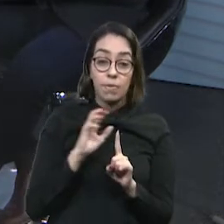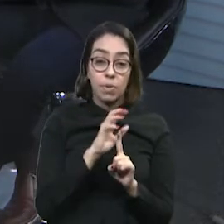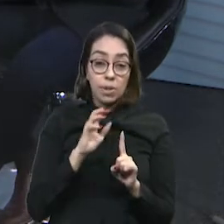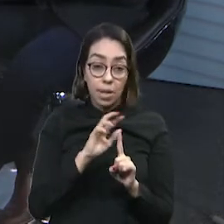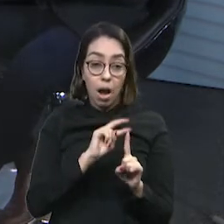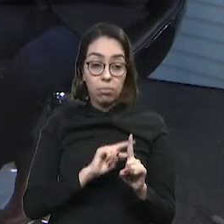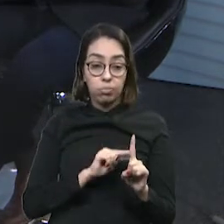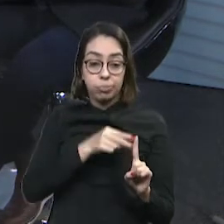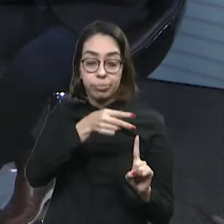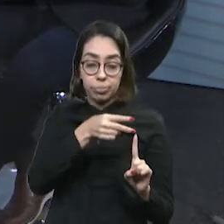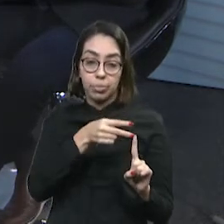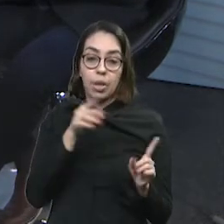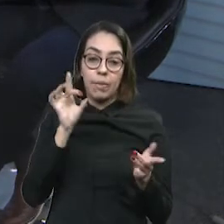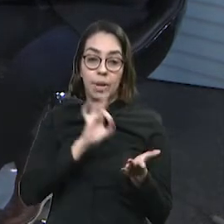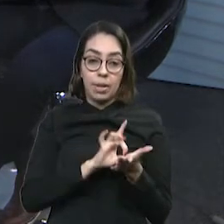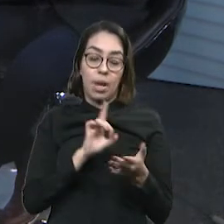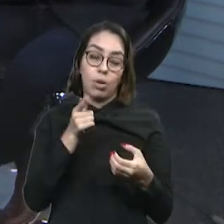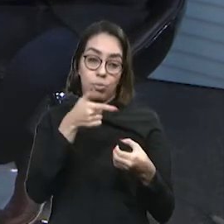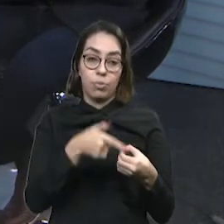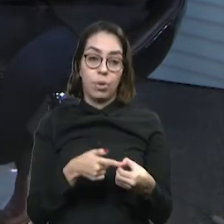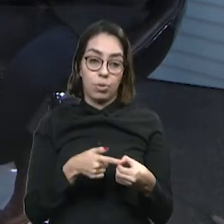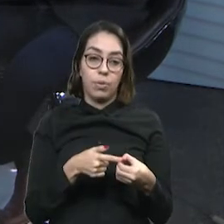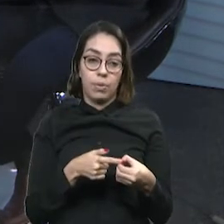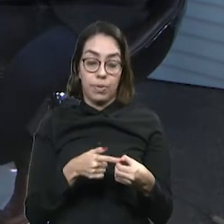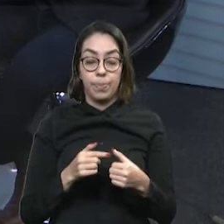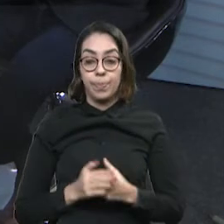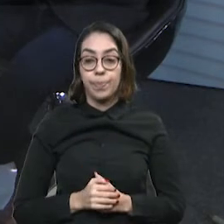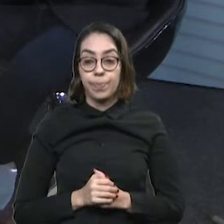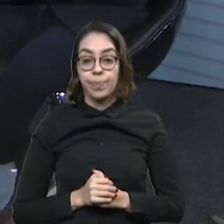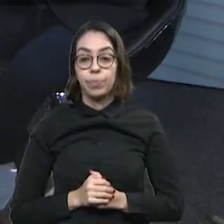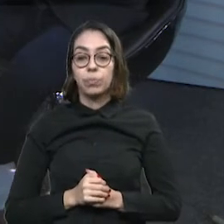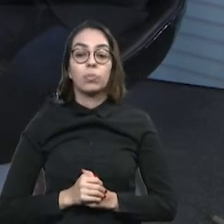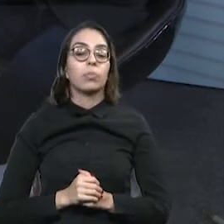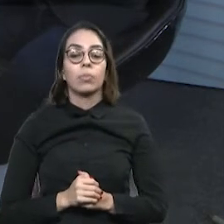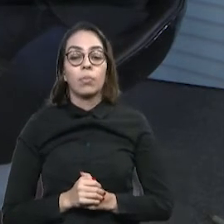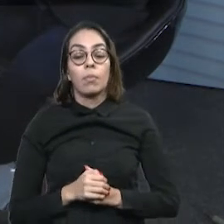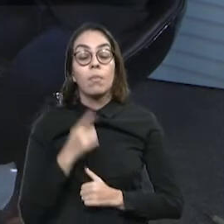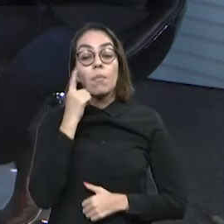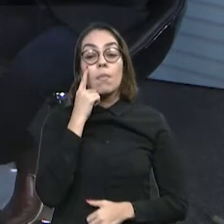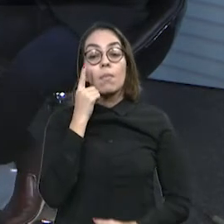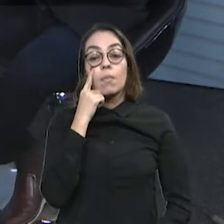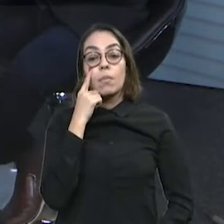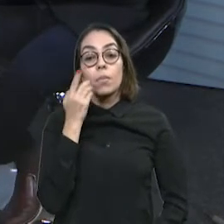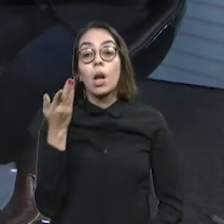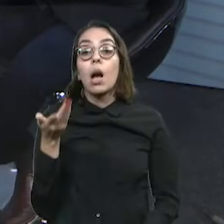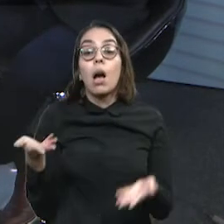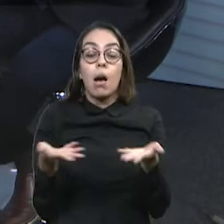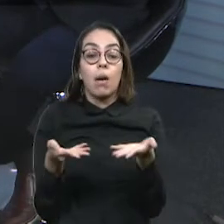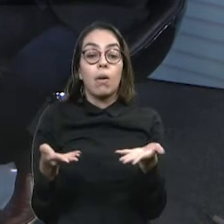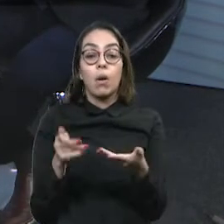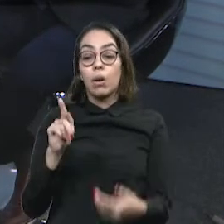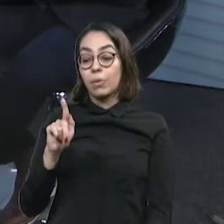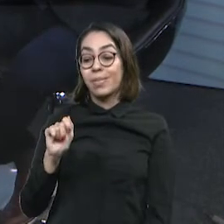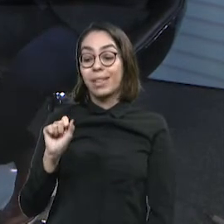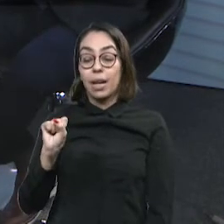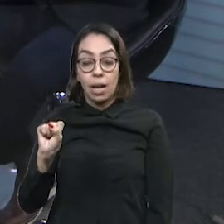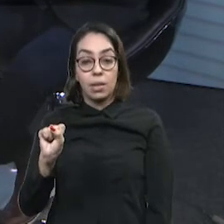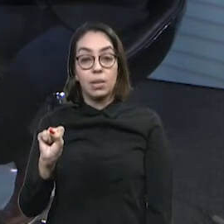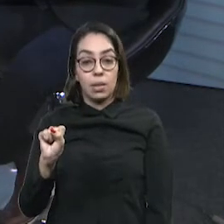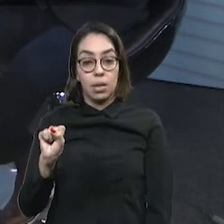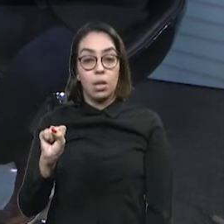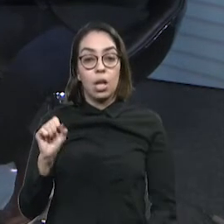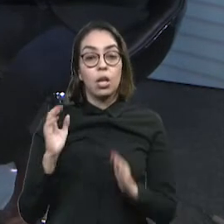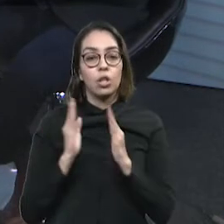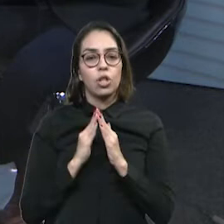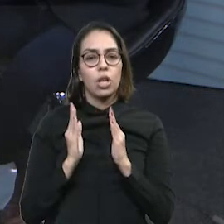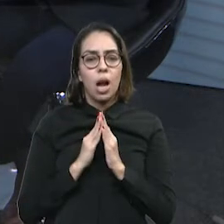incide muito fortemente no preço dos combustíveis. Basta ver o gás de cozinha. O gás de cozinha, com o reajuste agora da guerra,